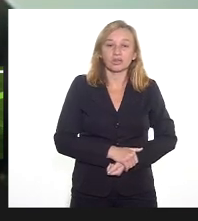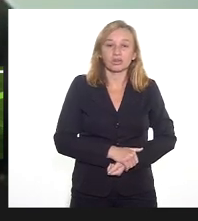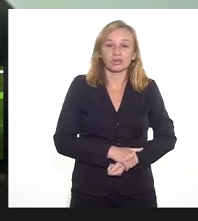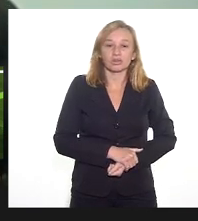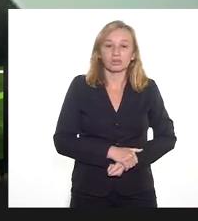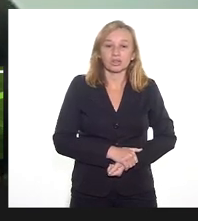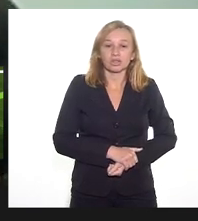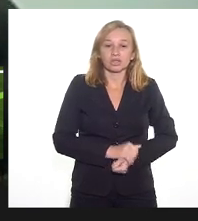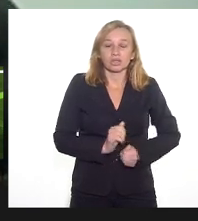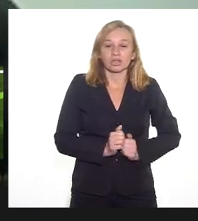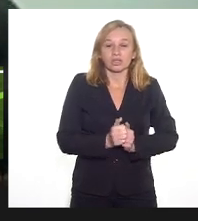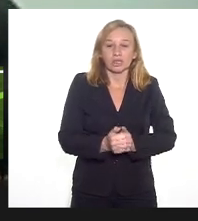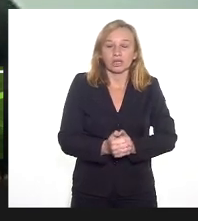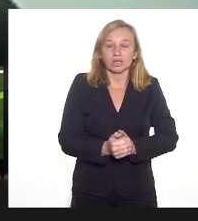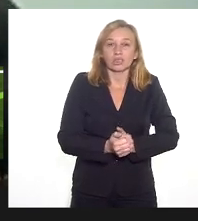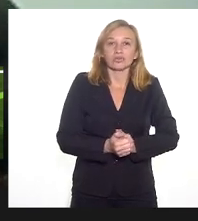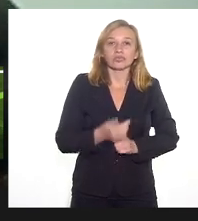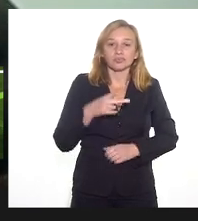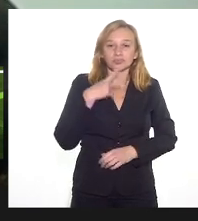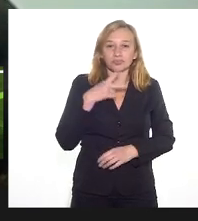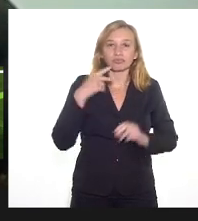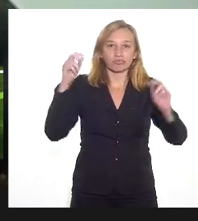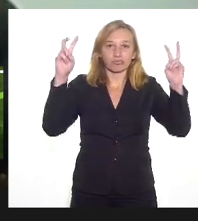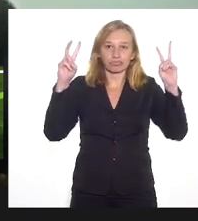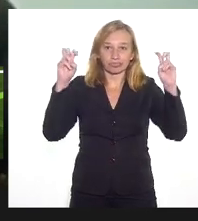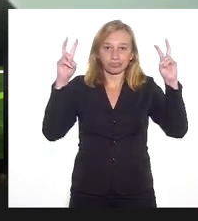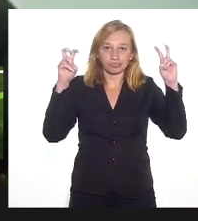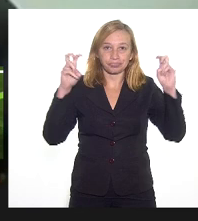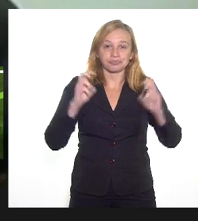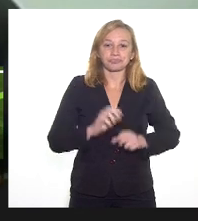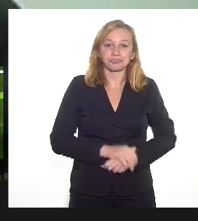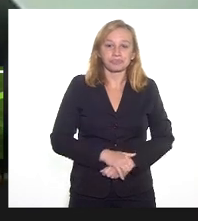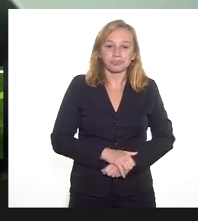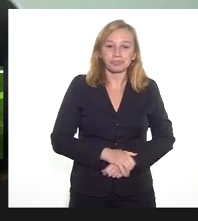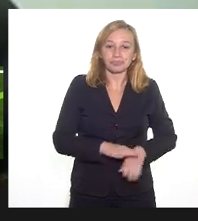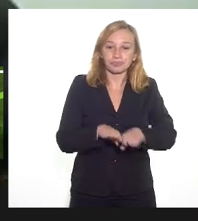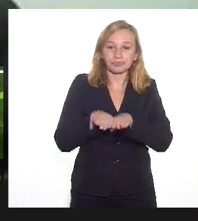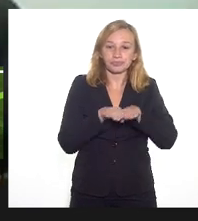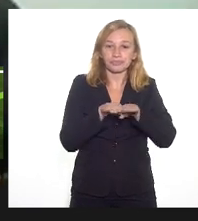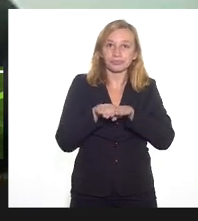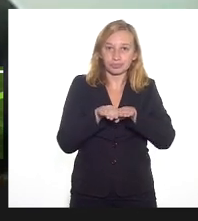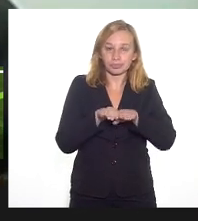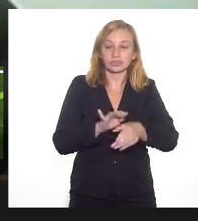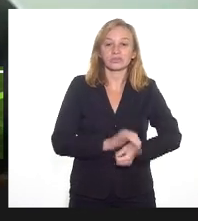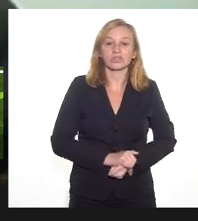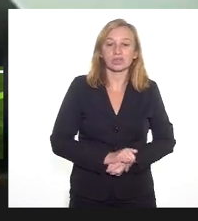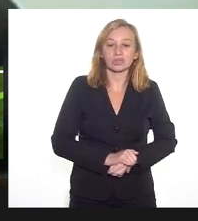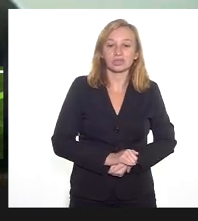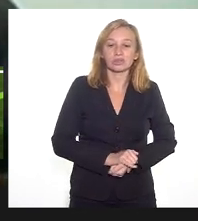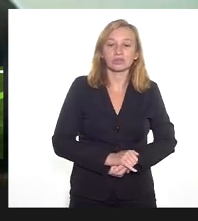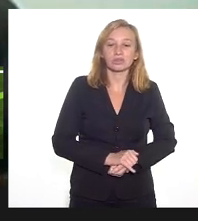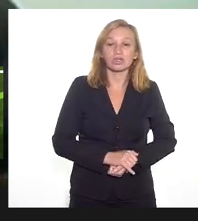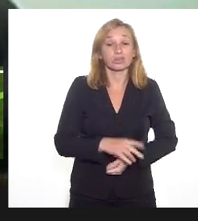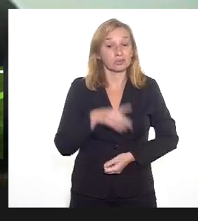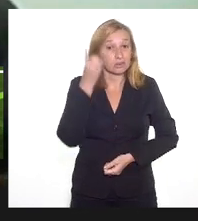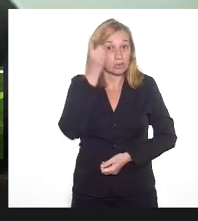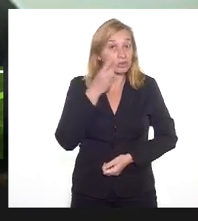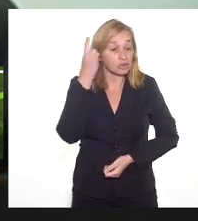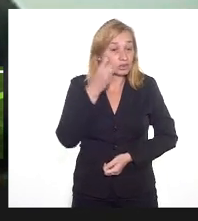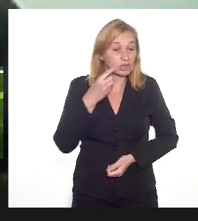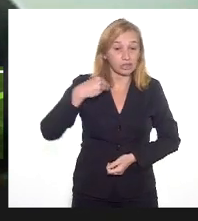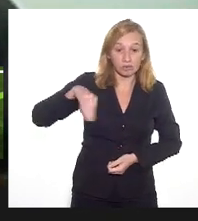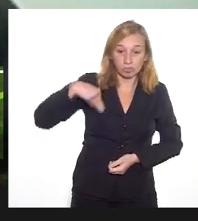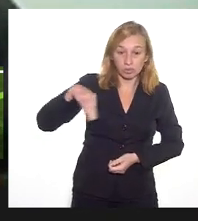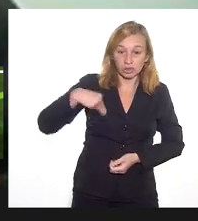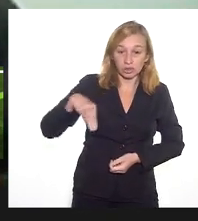na comissão que trata aqui das questões da igualdade. Essa comissão é presidida pelo deputado Carlos